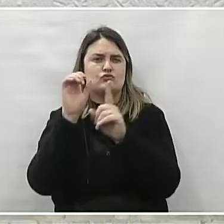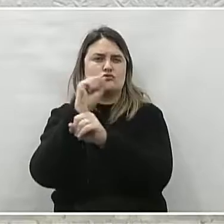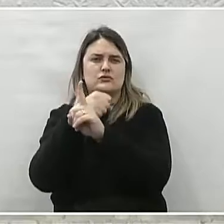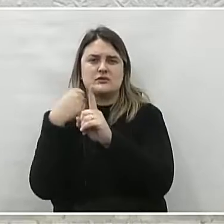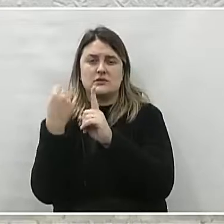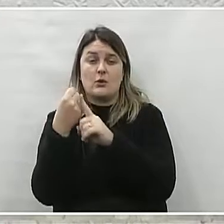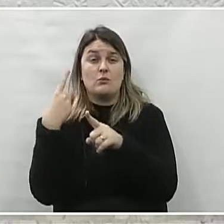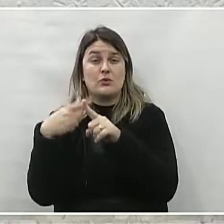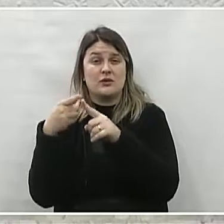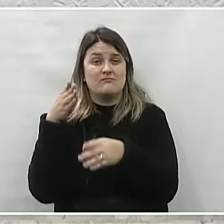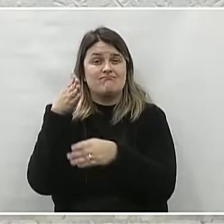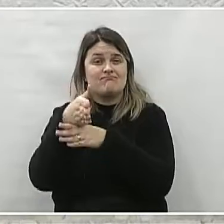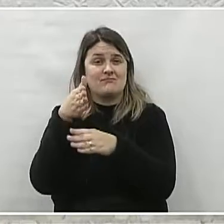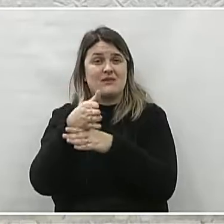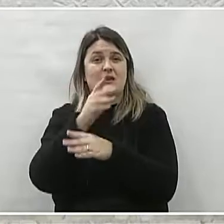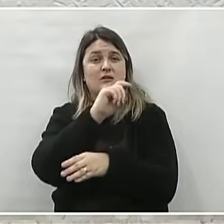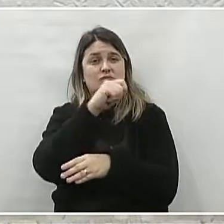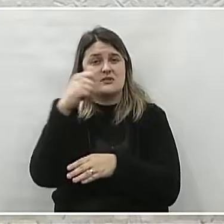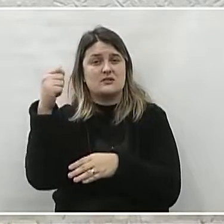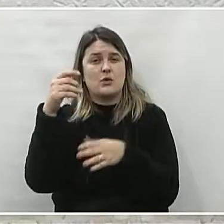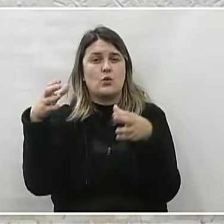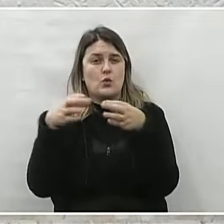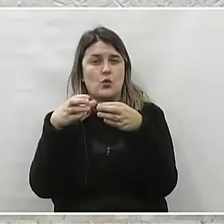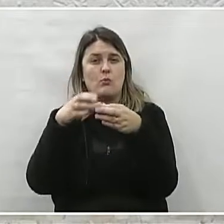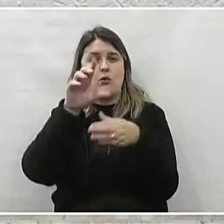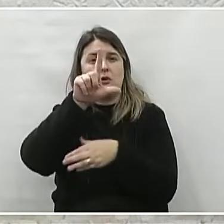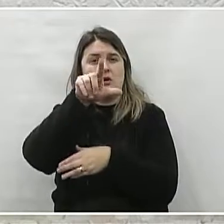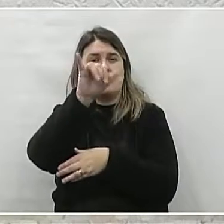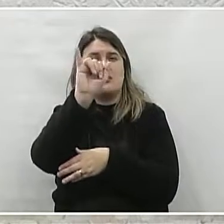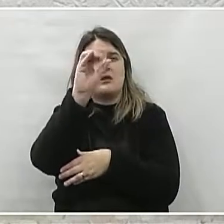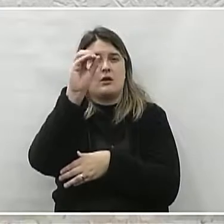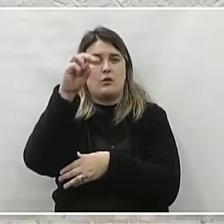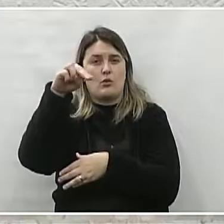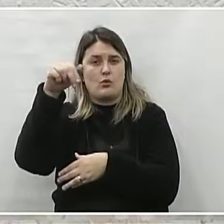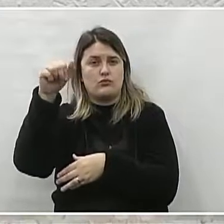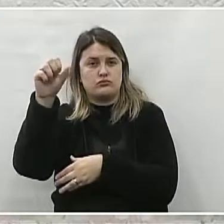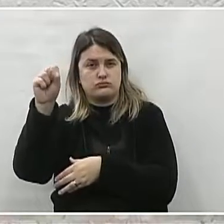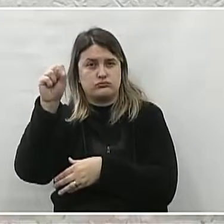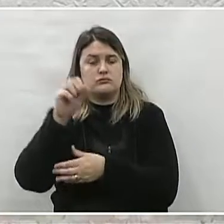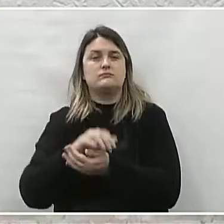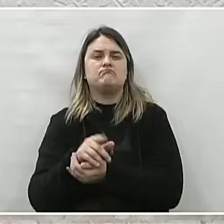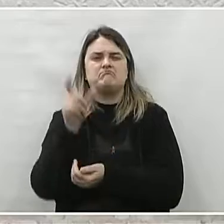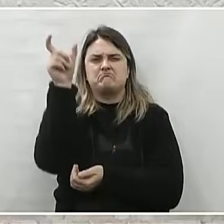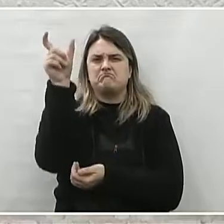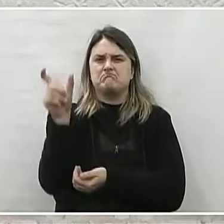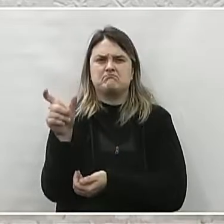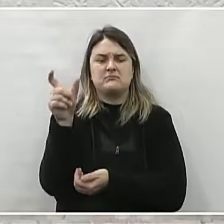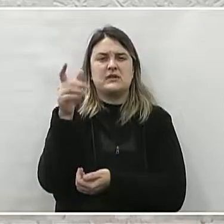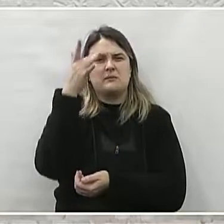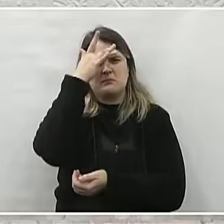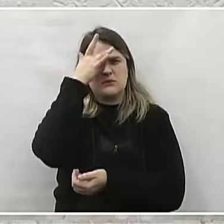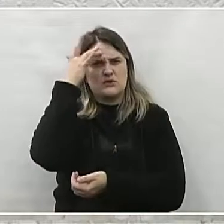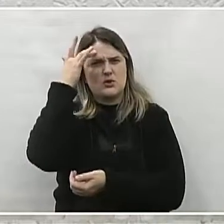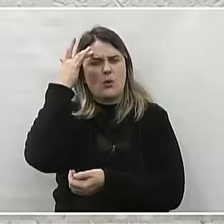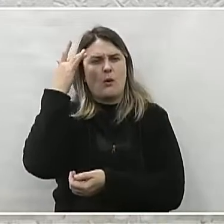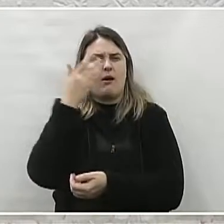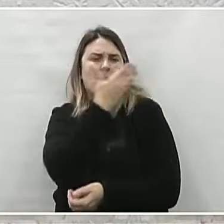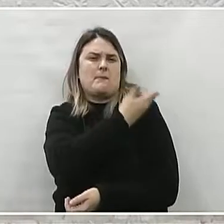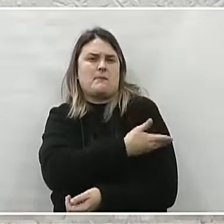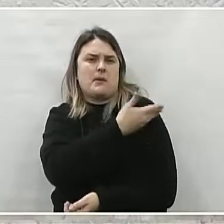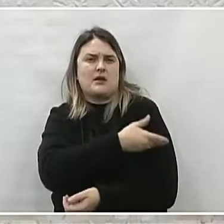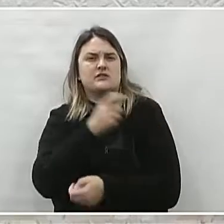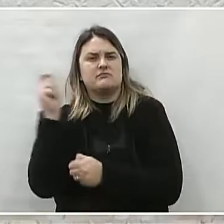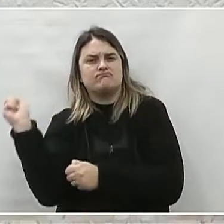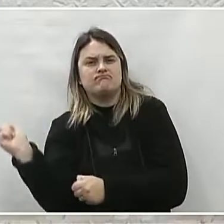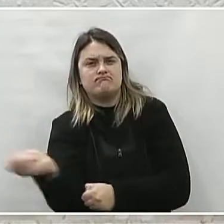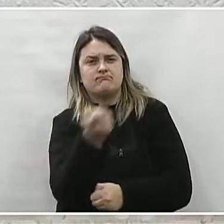foi marcante, como também em atividades esportivas, como uma excelente tenista, sendo com